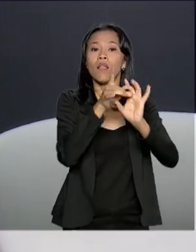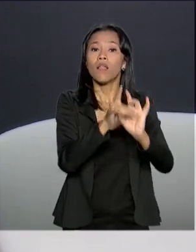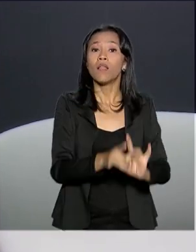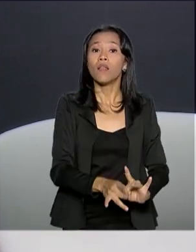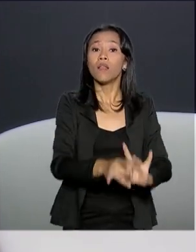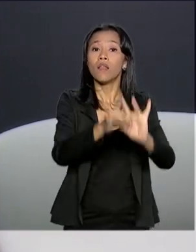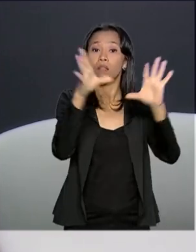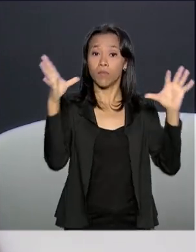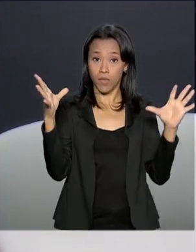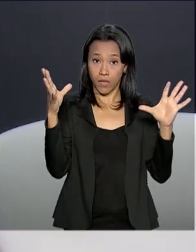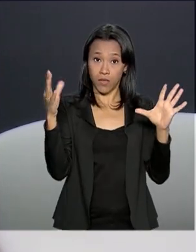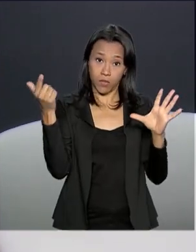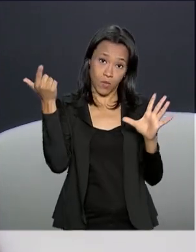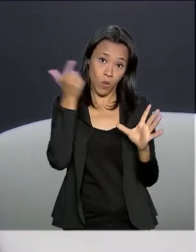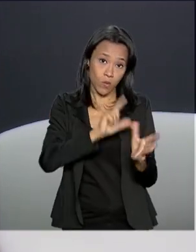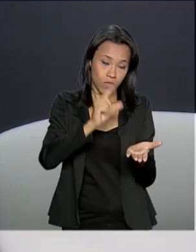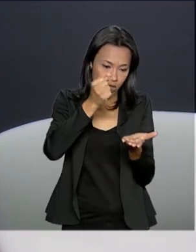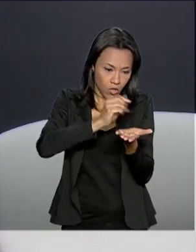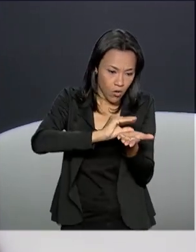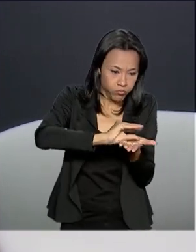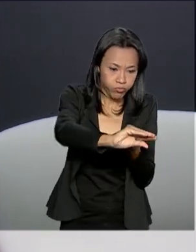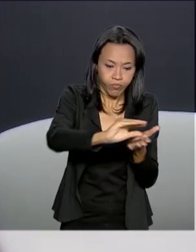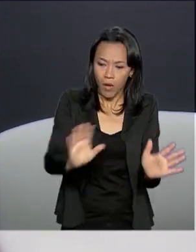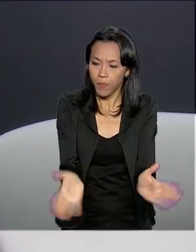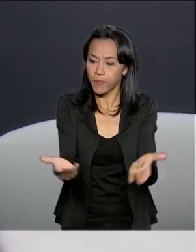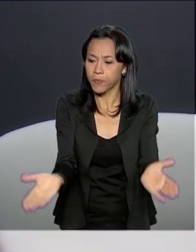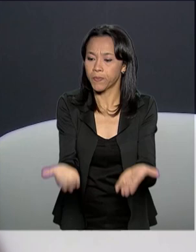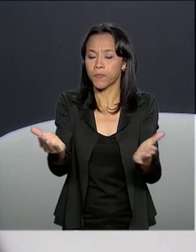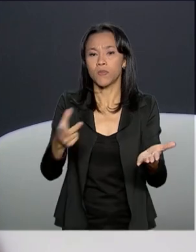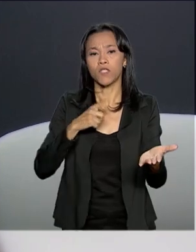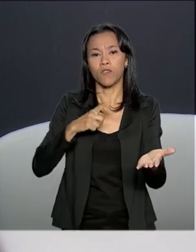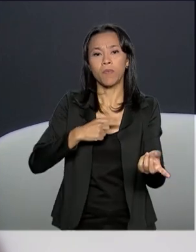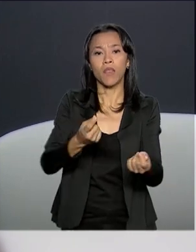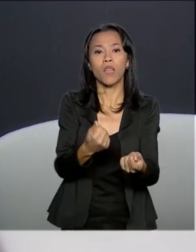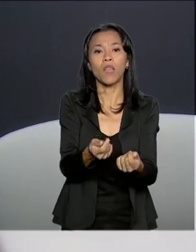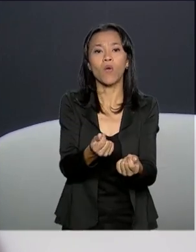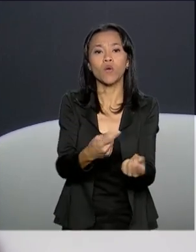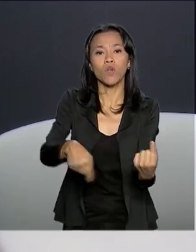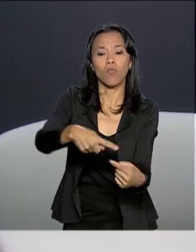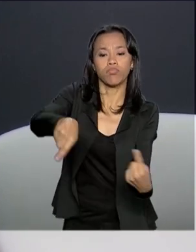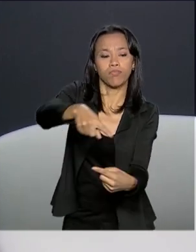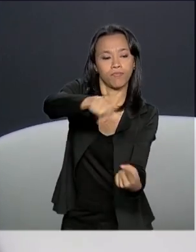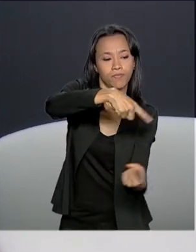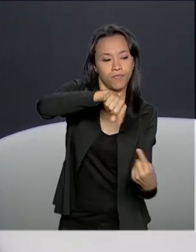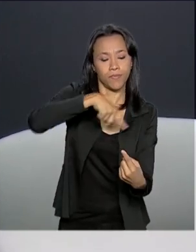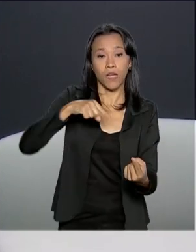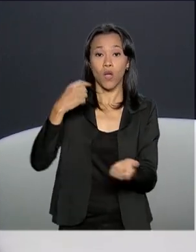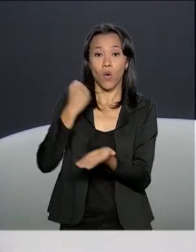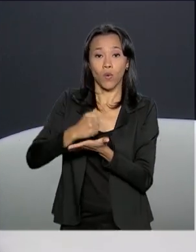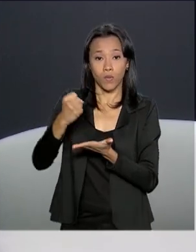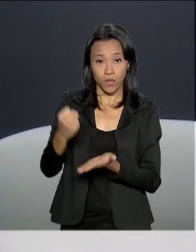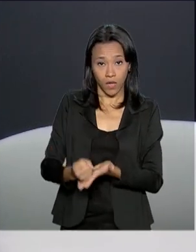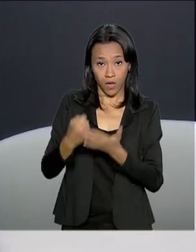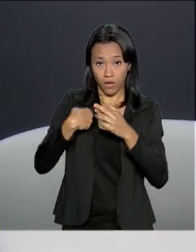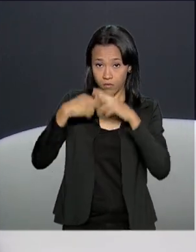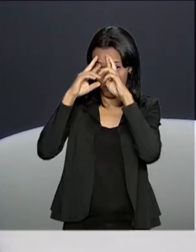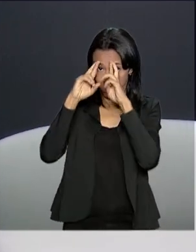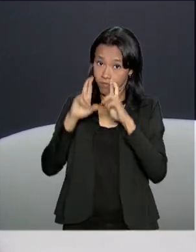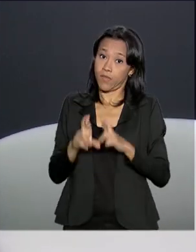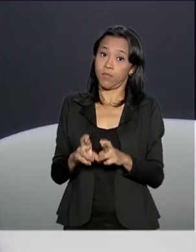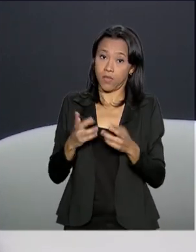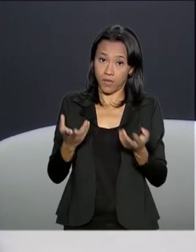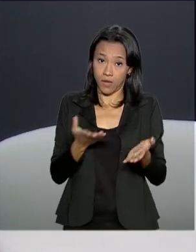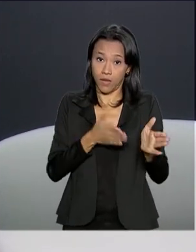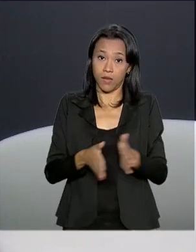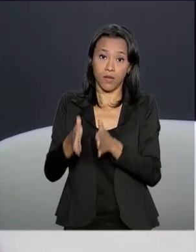empreender, que tenhamos um ambiente de negócios estável, que contratos sejam respeitados, que